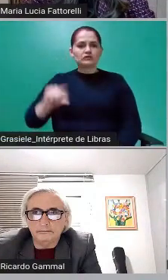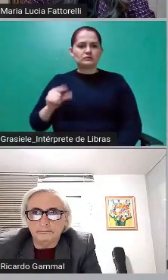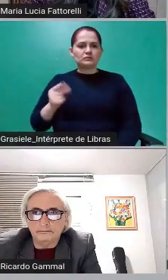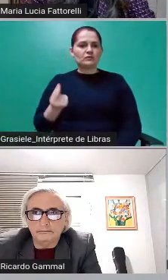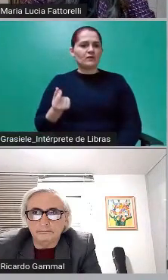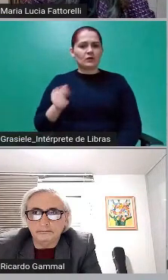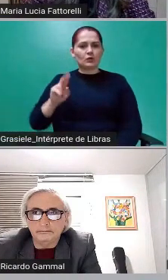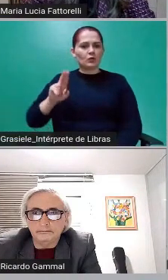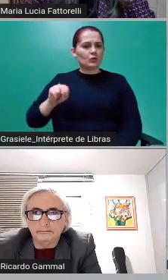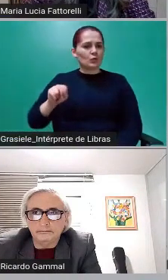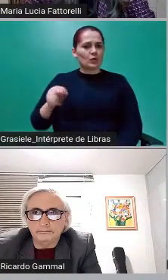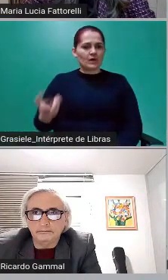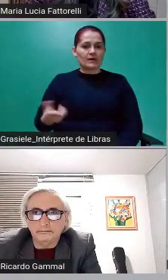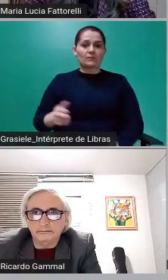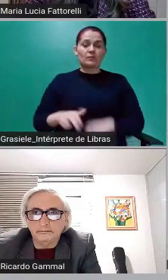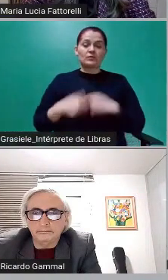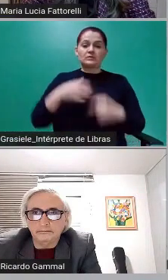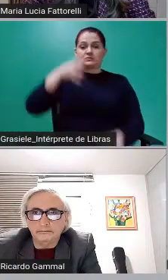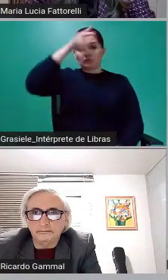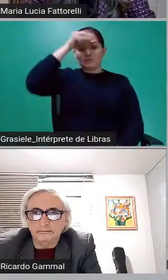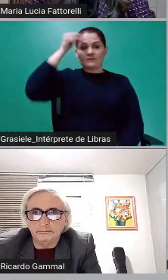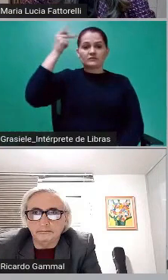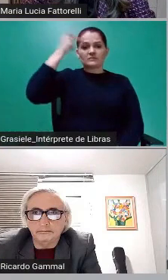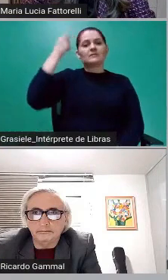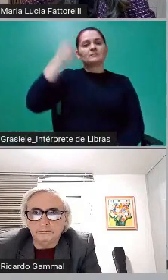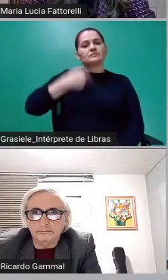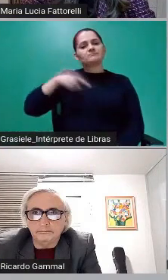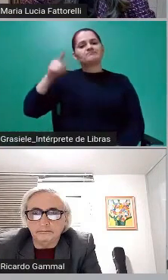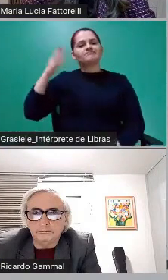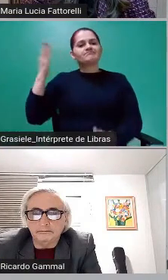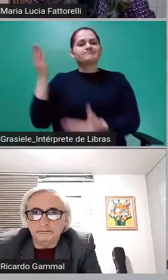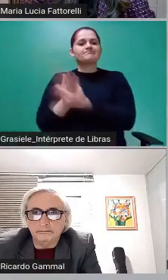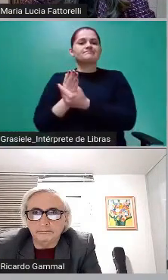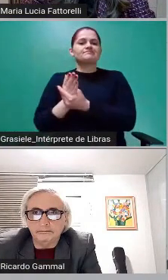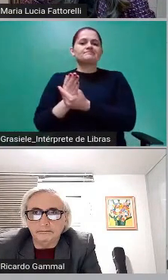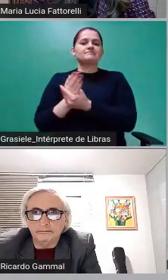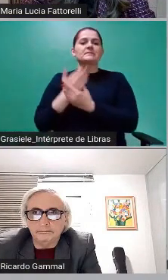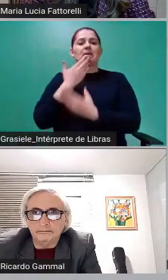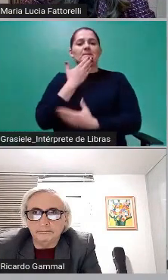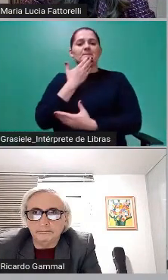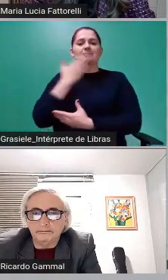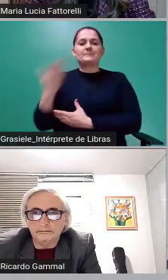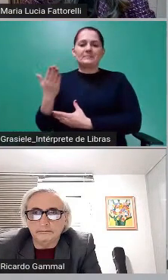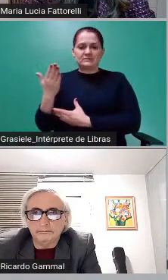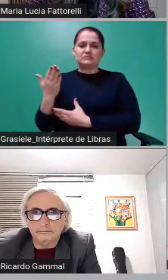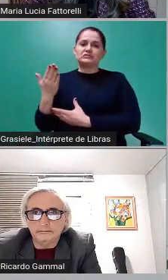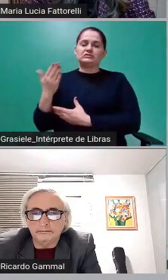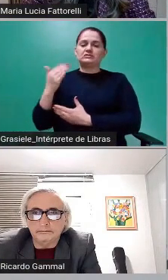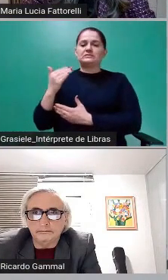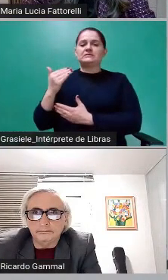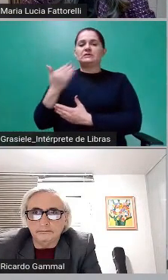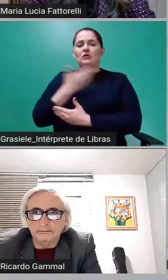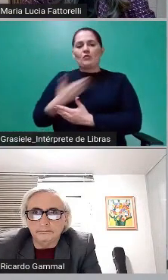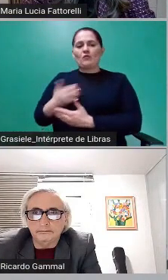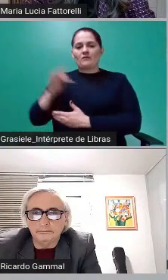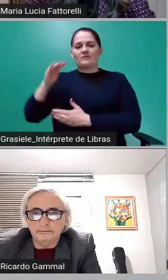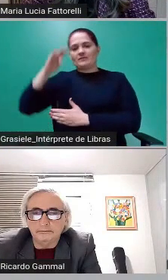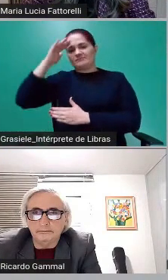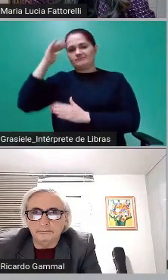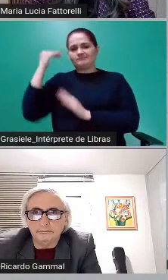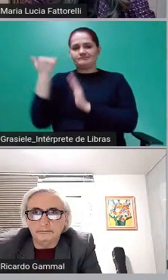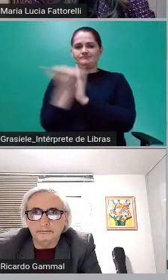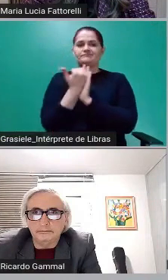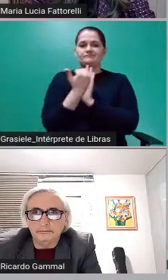o município de São Paulo conseguiu uma liminar para fazer os pagamentos de acordo com essa nova legislação. O